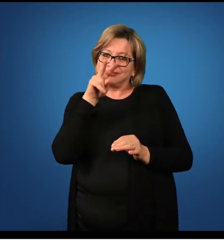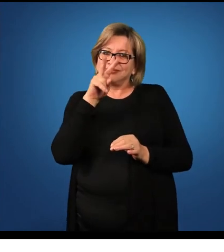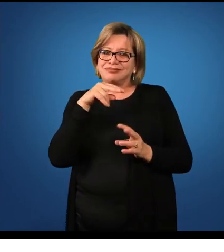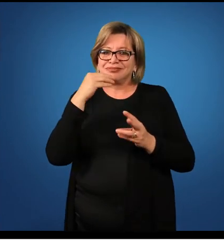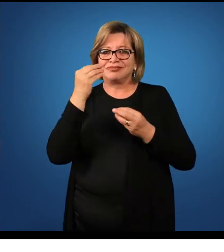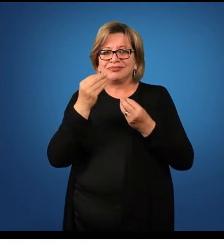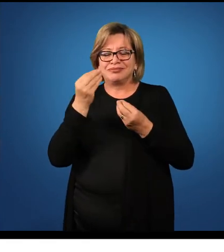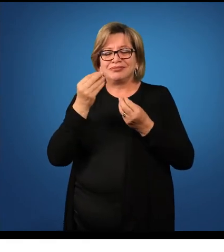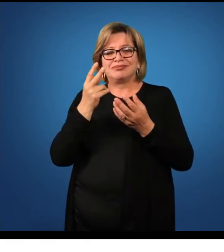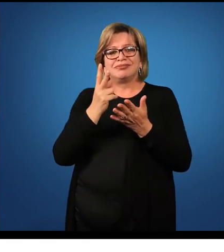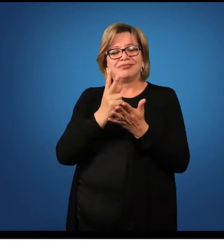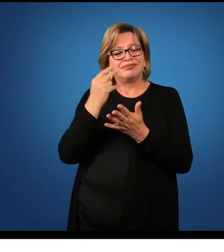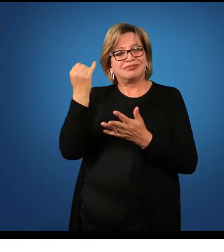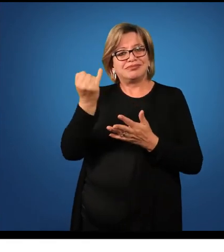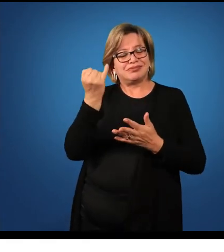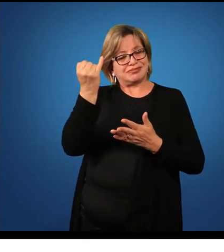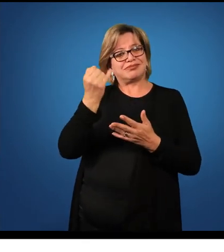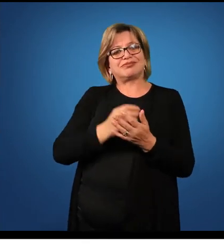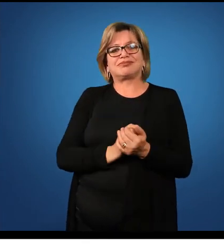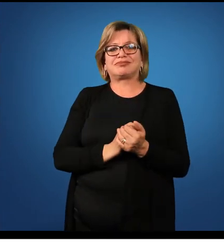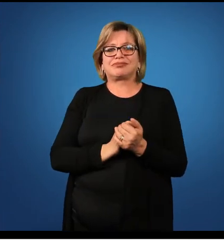Legimos, nós,